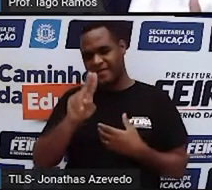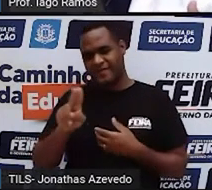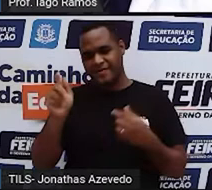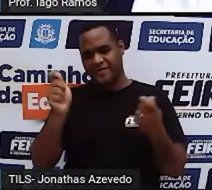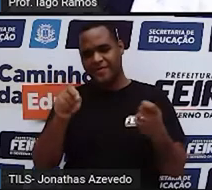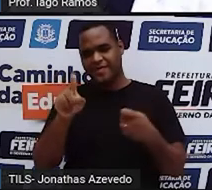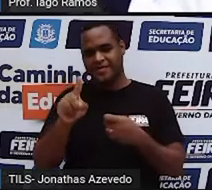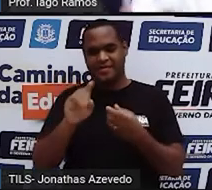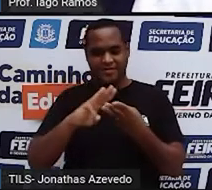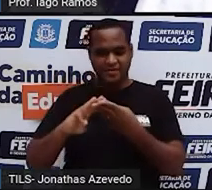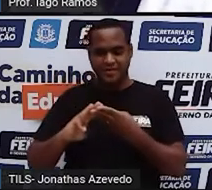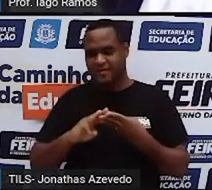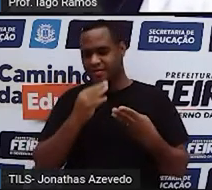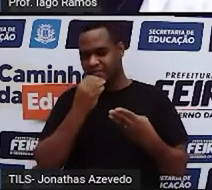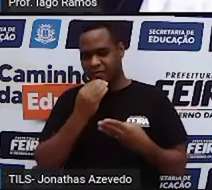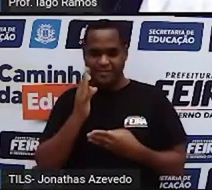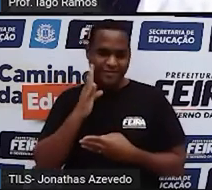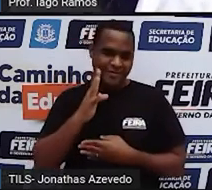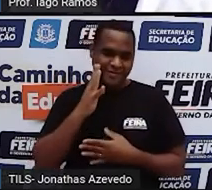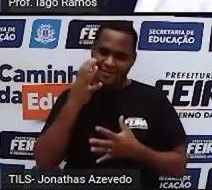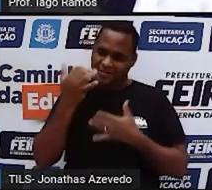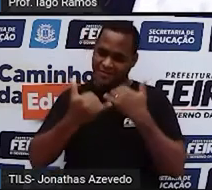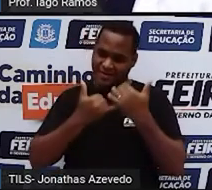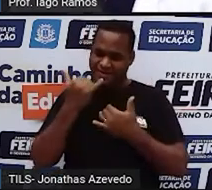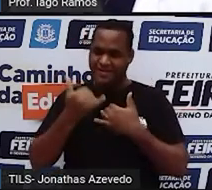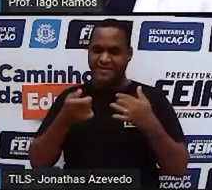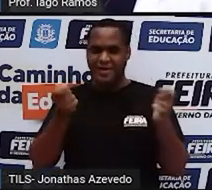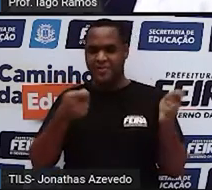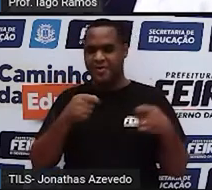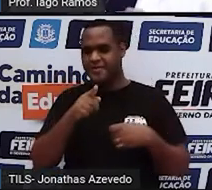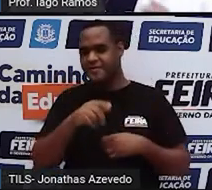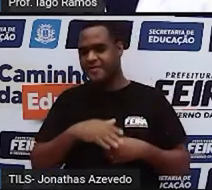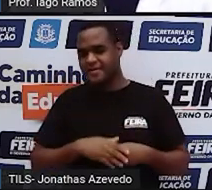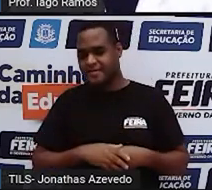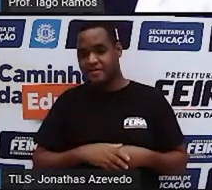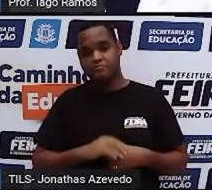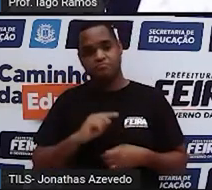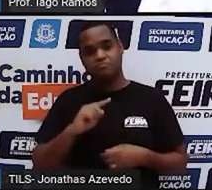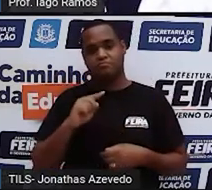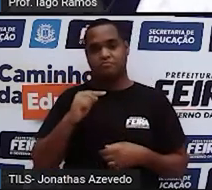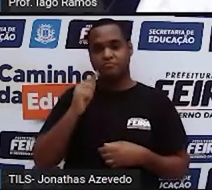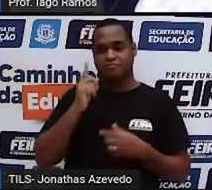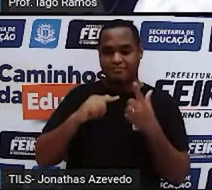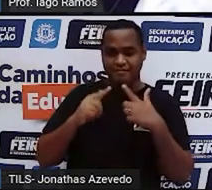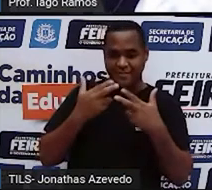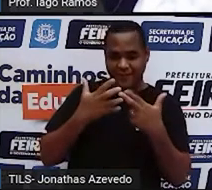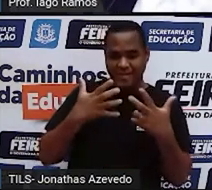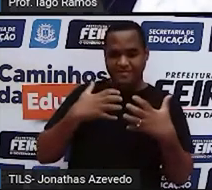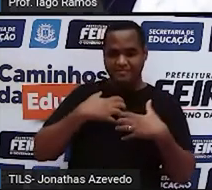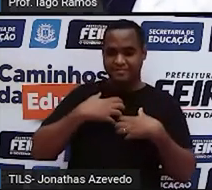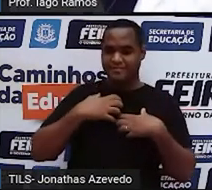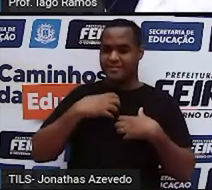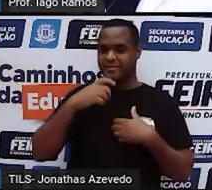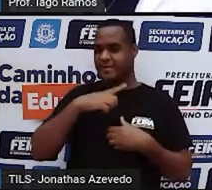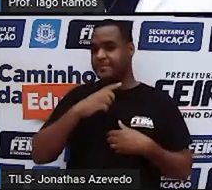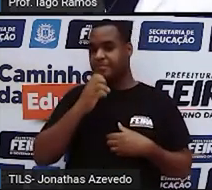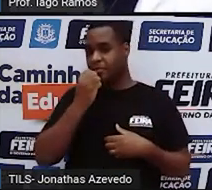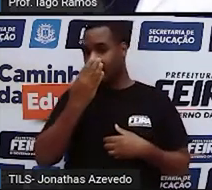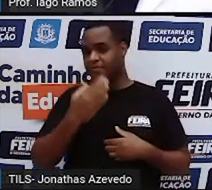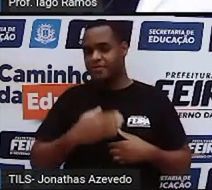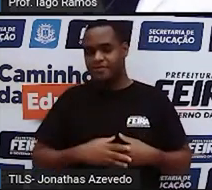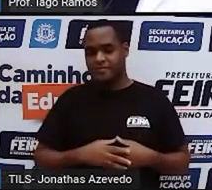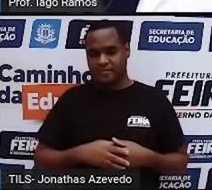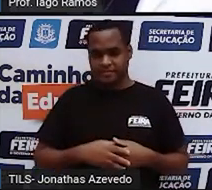matemática de um jeito divertido, né? Por meio de truques que fazem sentido. Olha só que bacana, né?